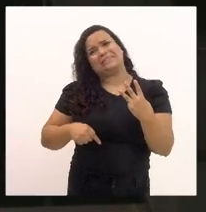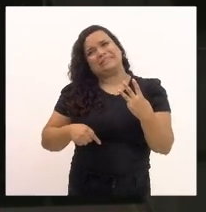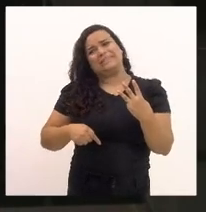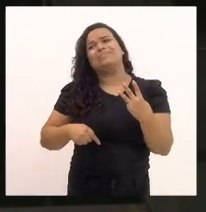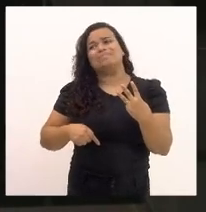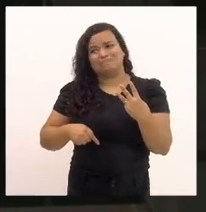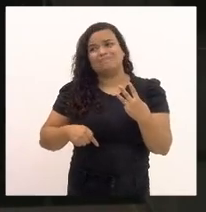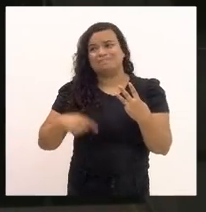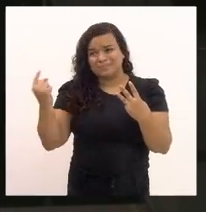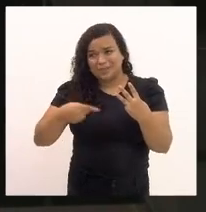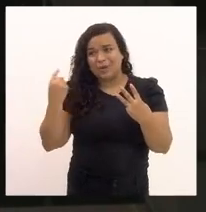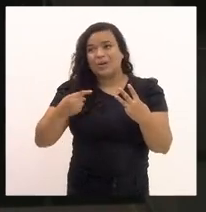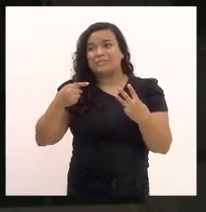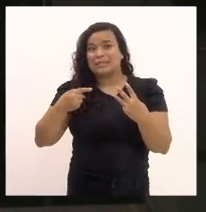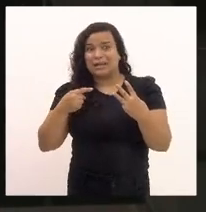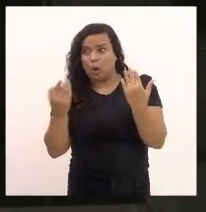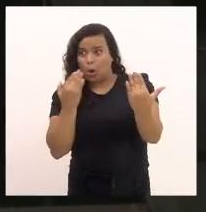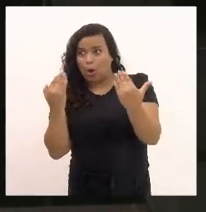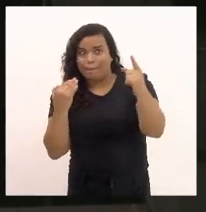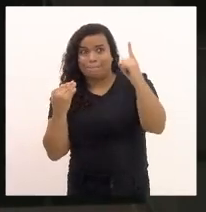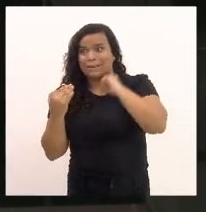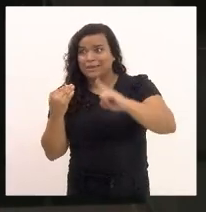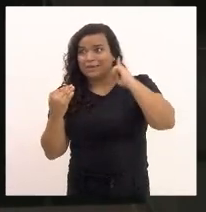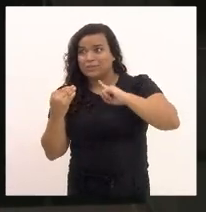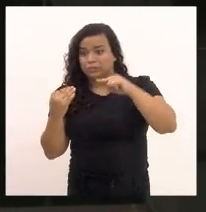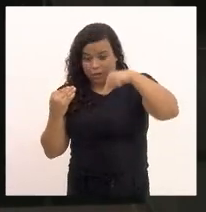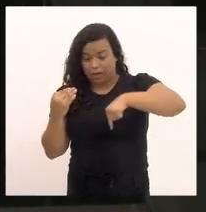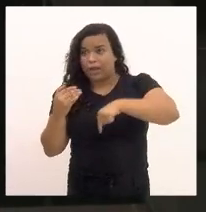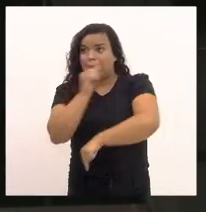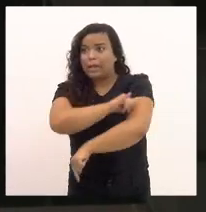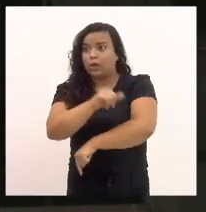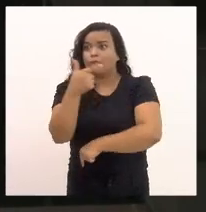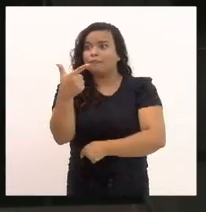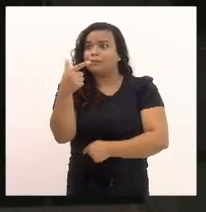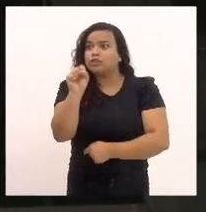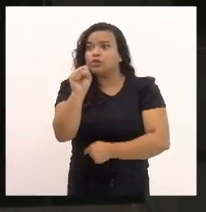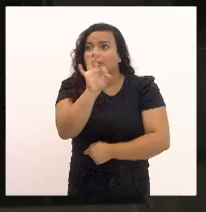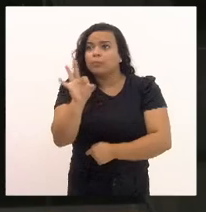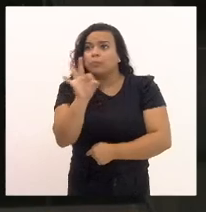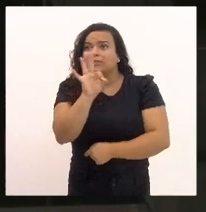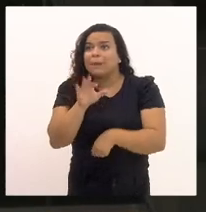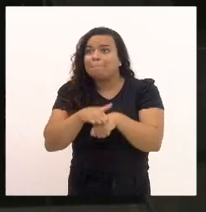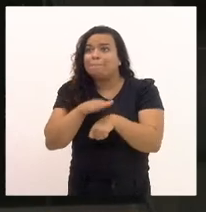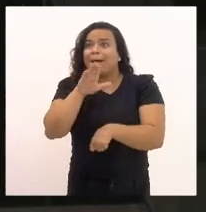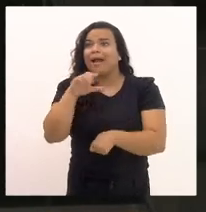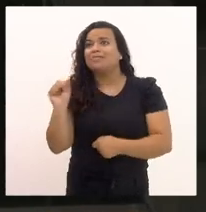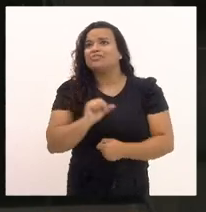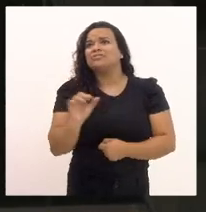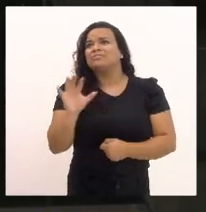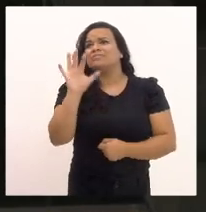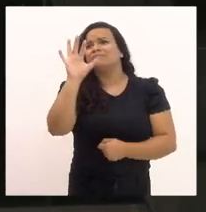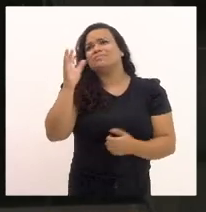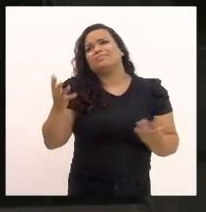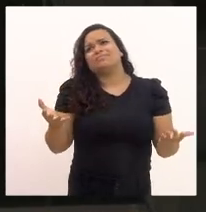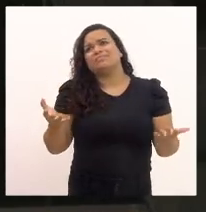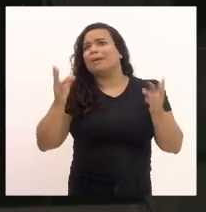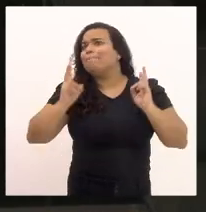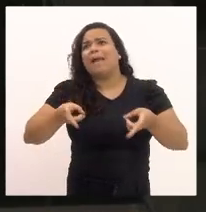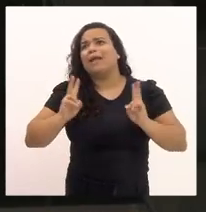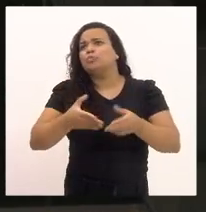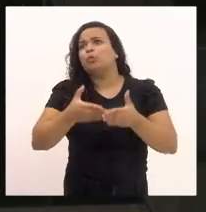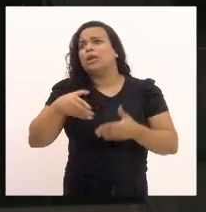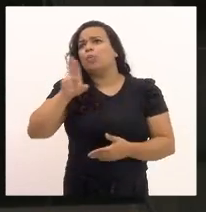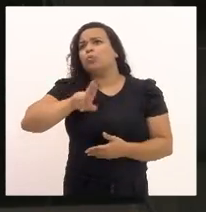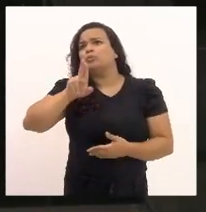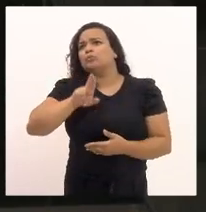28% mais caro para fazer o mesmo licenciamento que outras